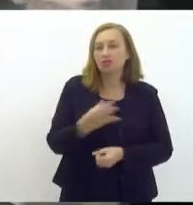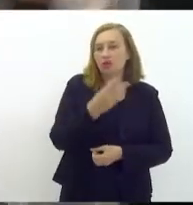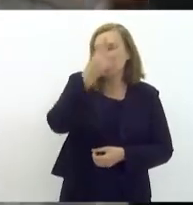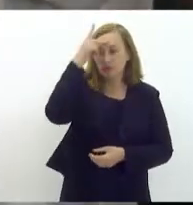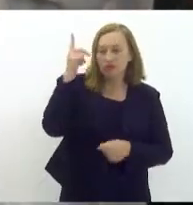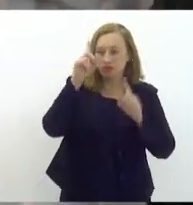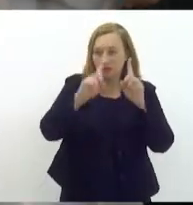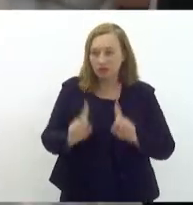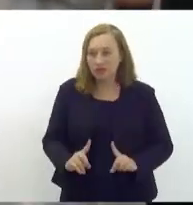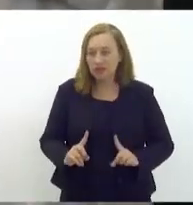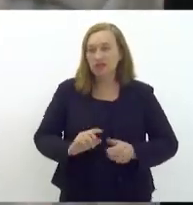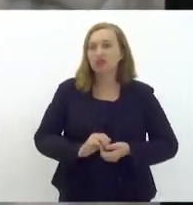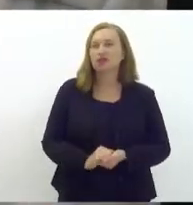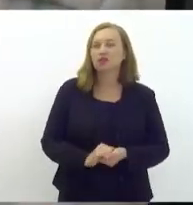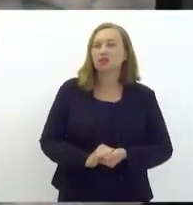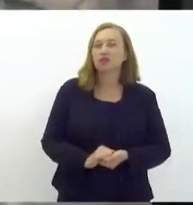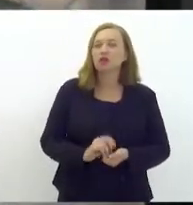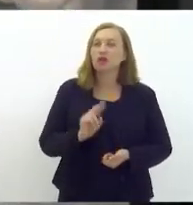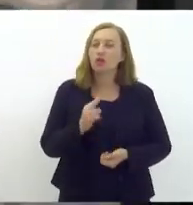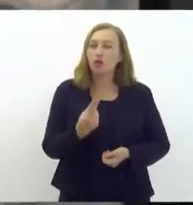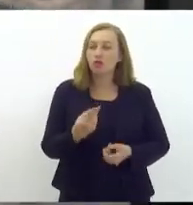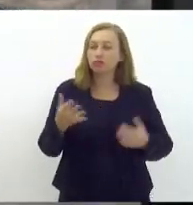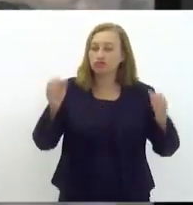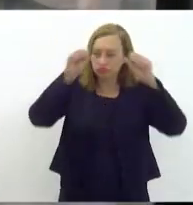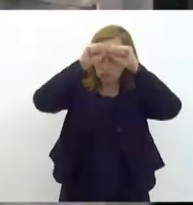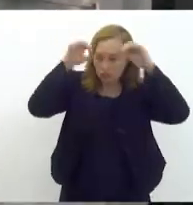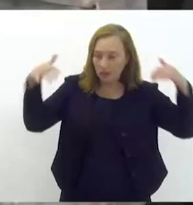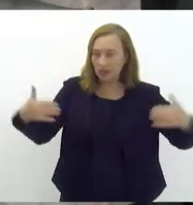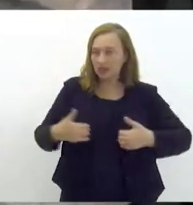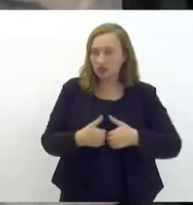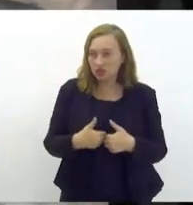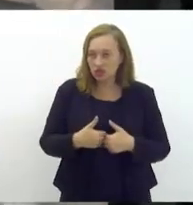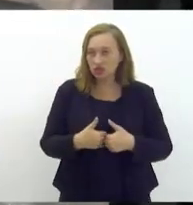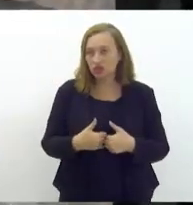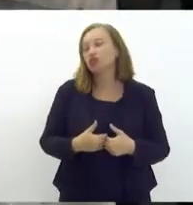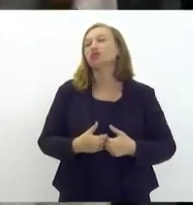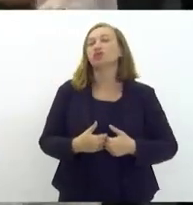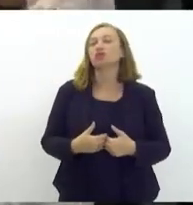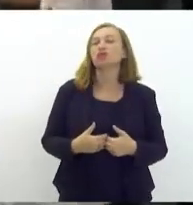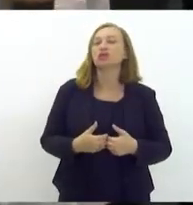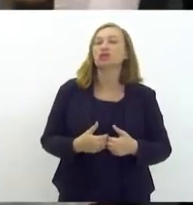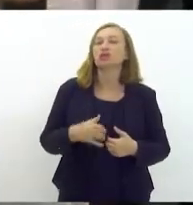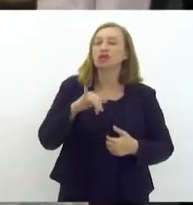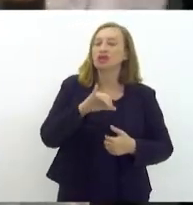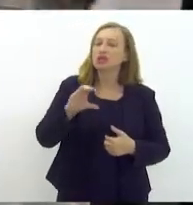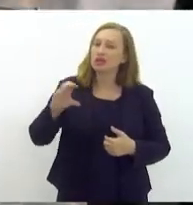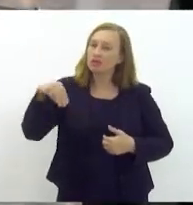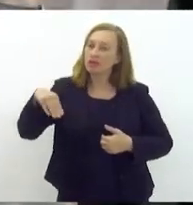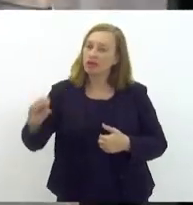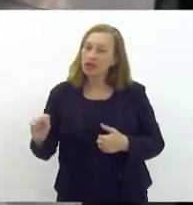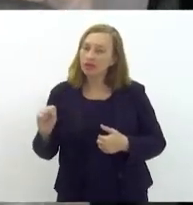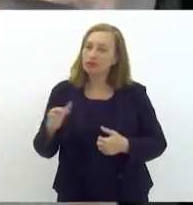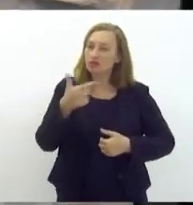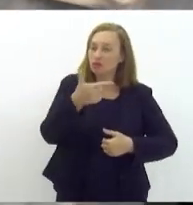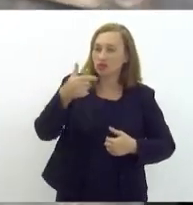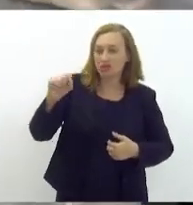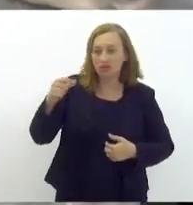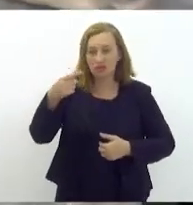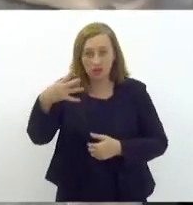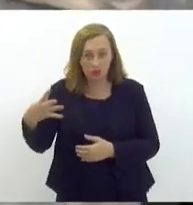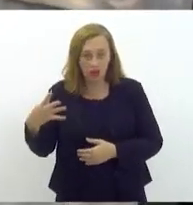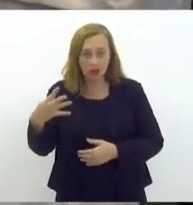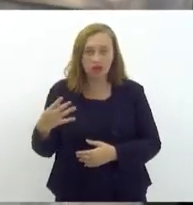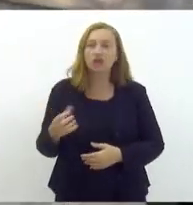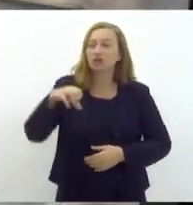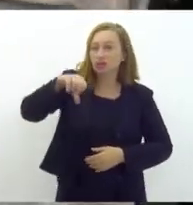deficiência ou autista, ao disposto no convênio ICMS, 204 de